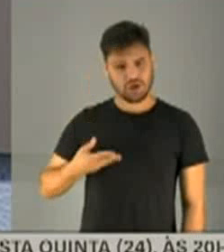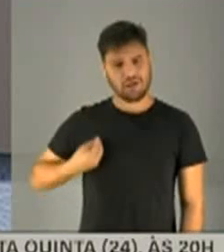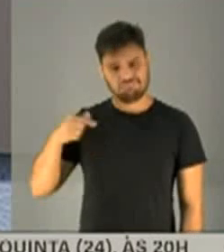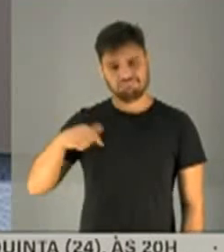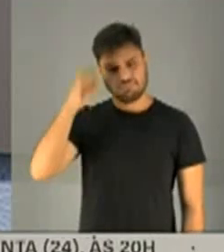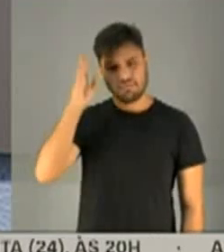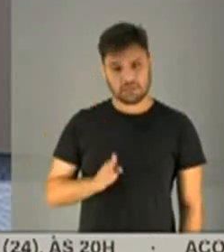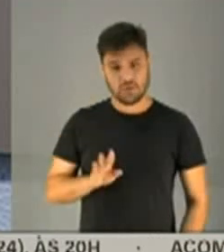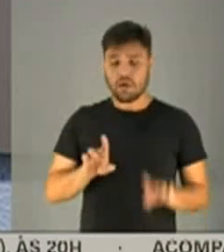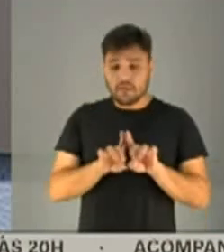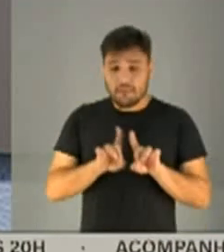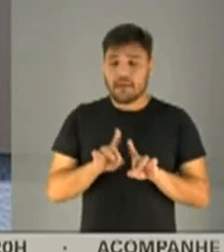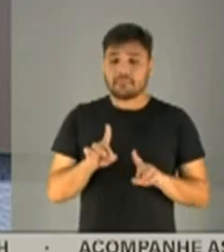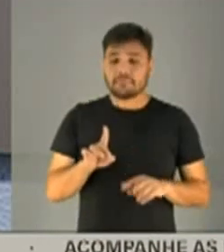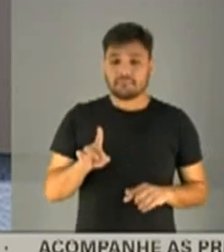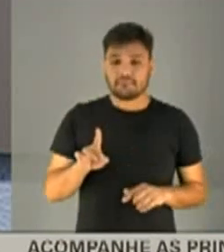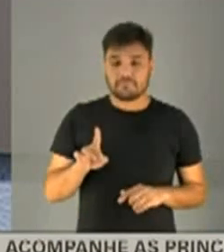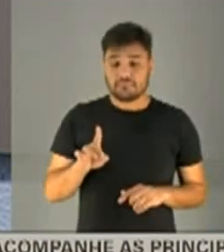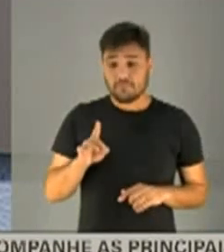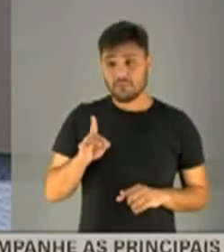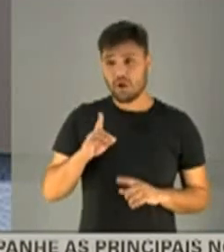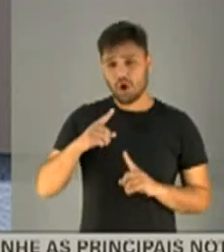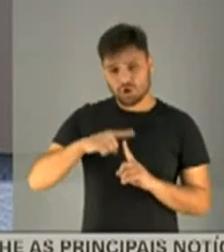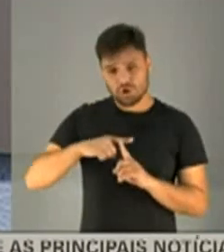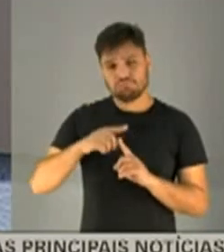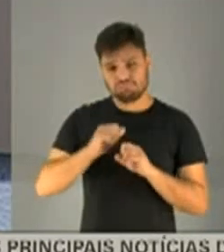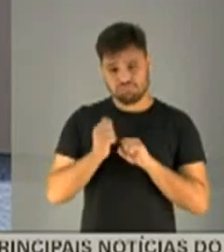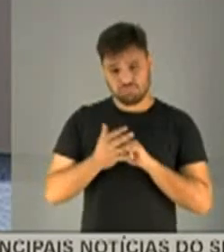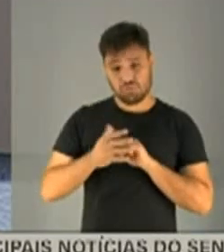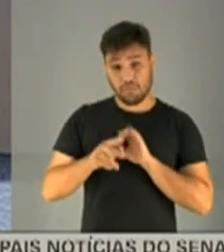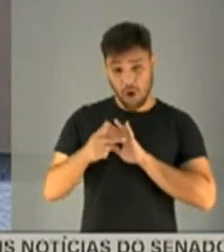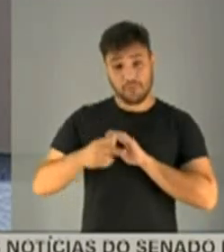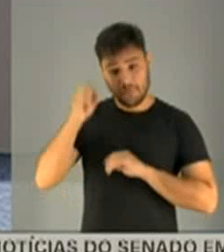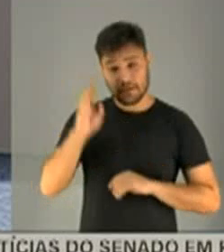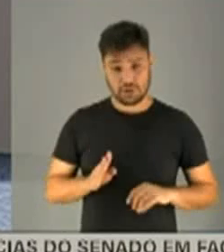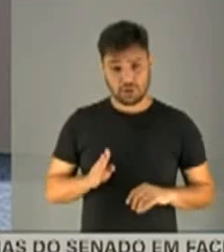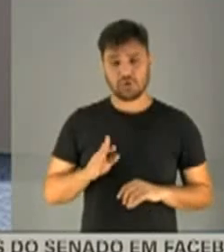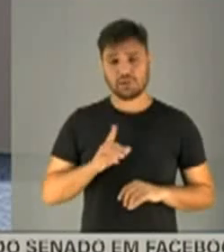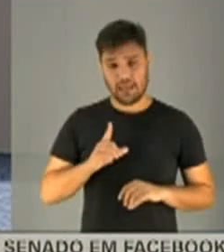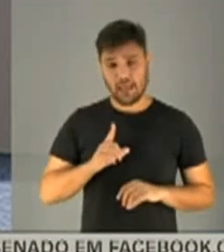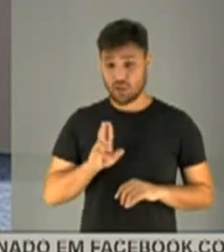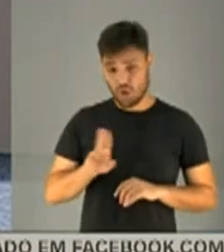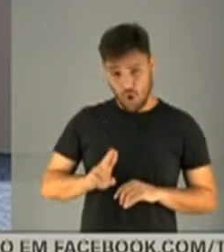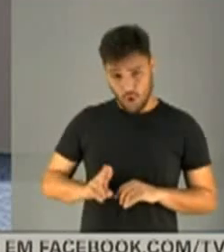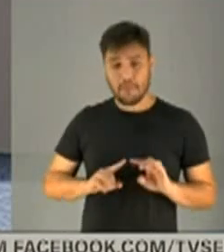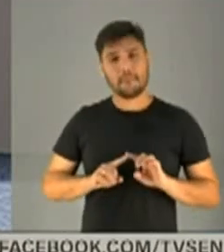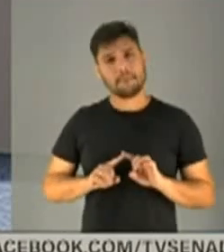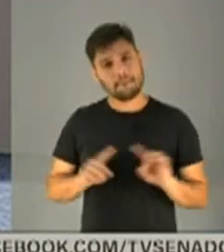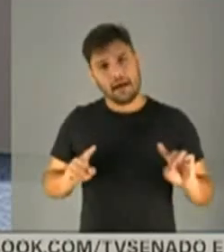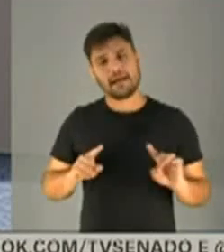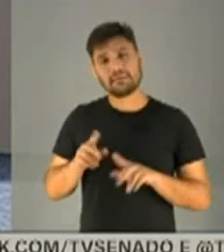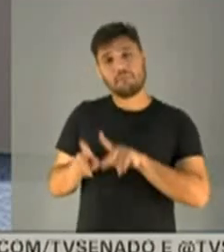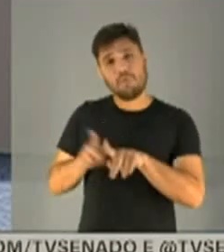presente no Brasil, quanto a própria variante brasileira, que agora todas elas têm nomes, mas, para